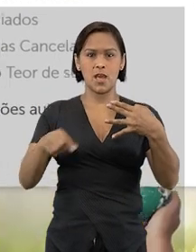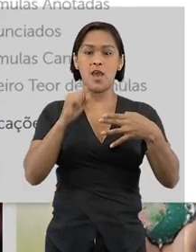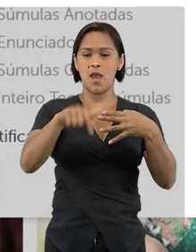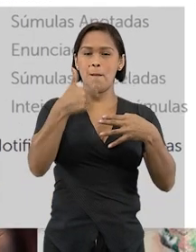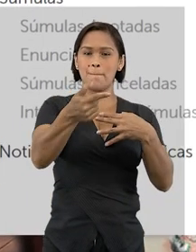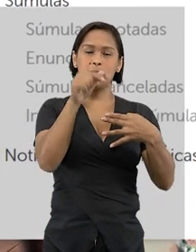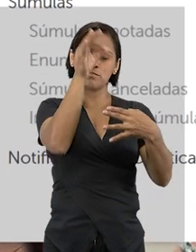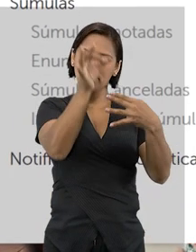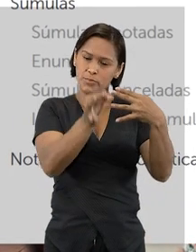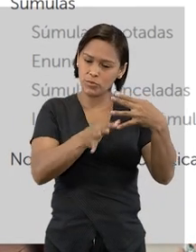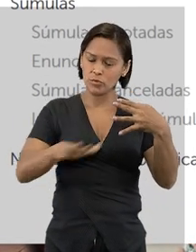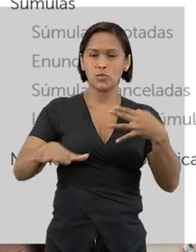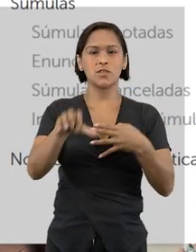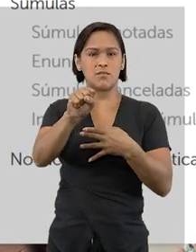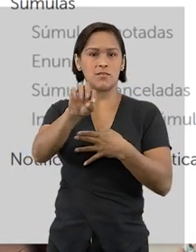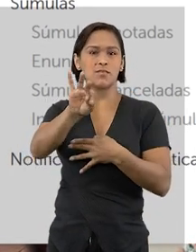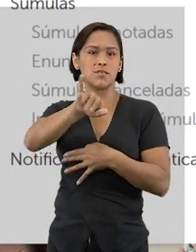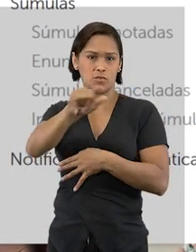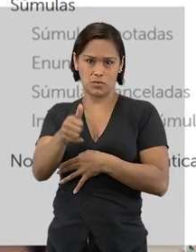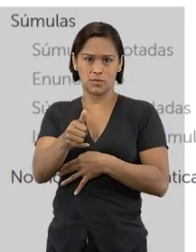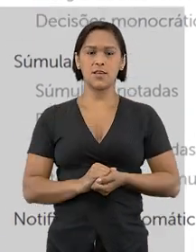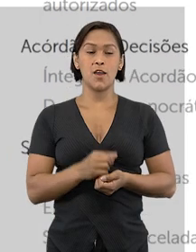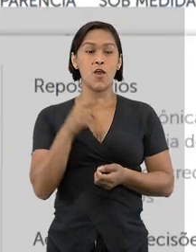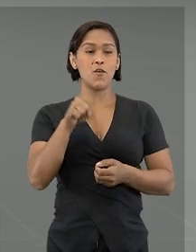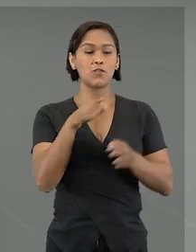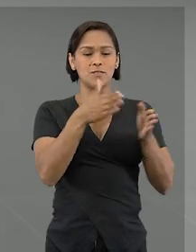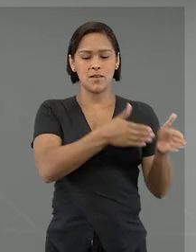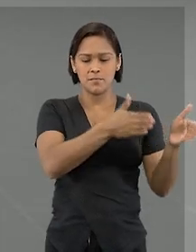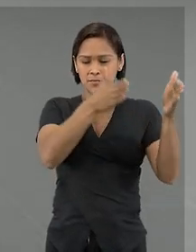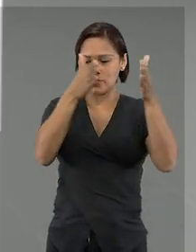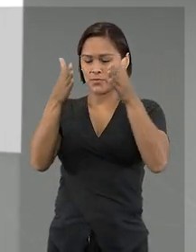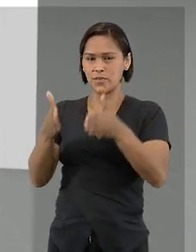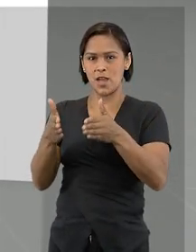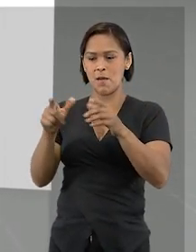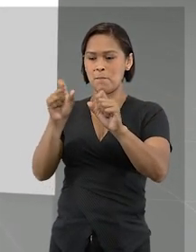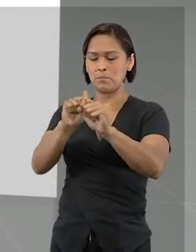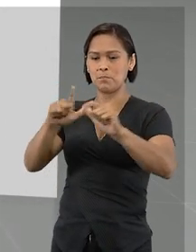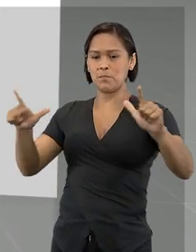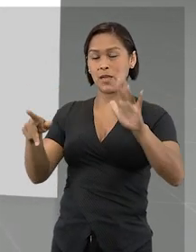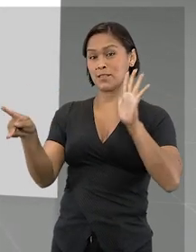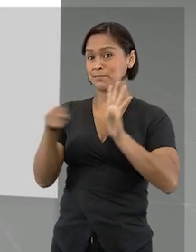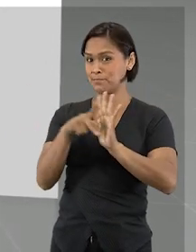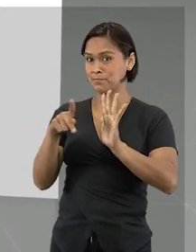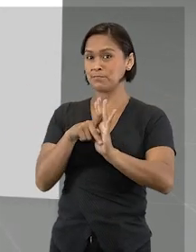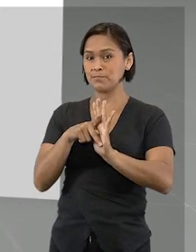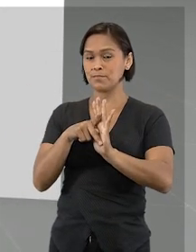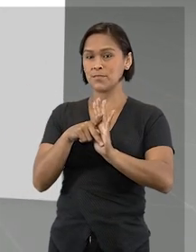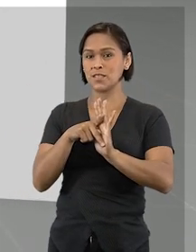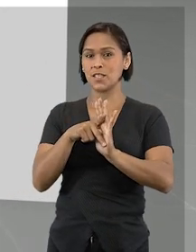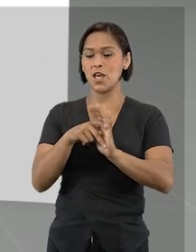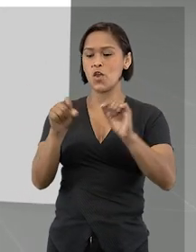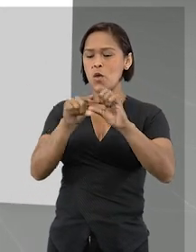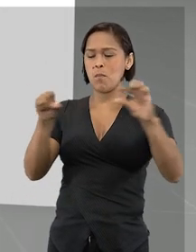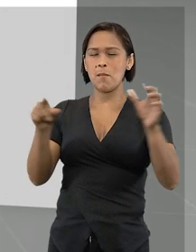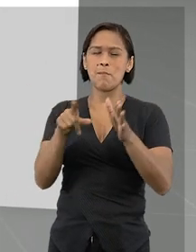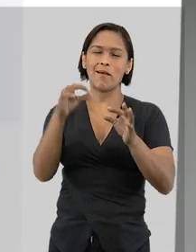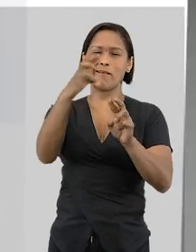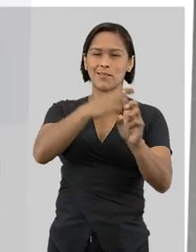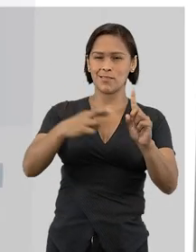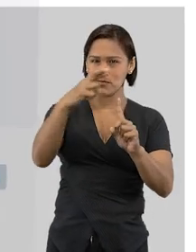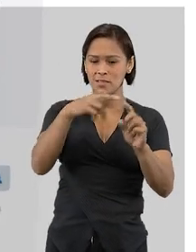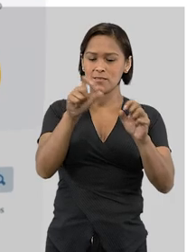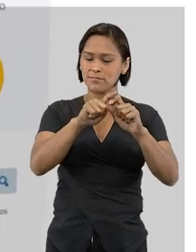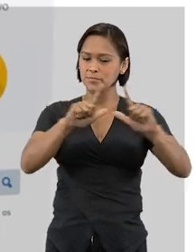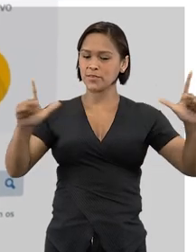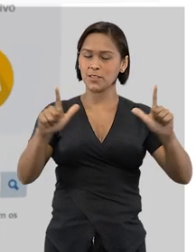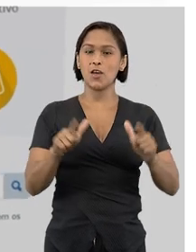selecione a opção Jurisprudência do STJ. Você será direcionado para a página principal, que ganhou uma barra de pesquisa